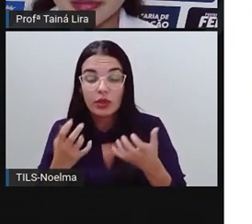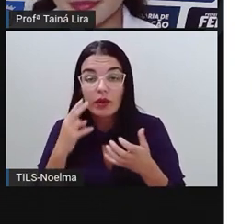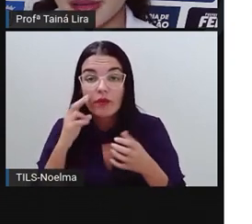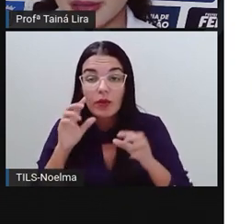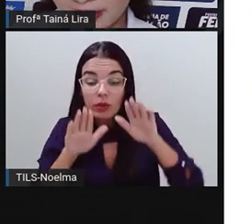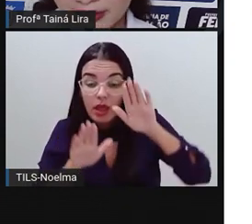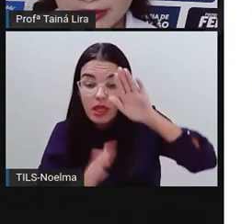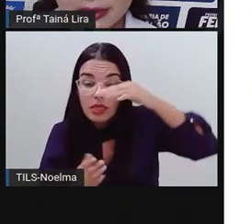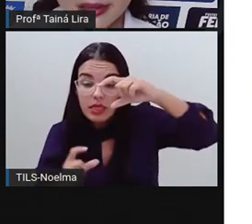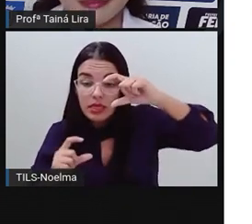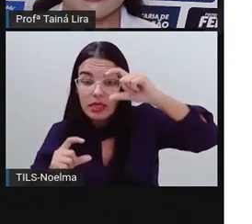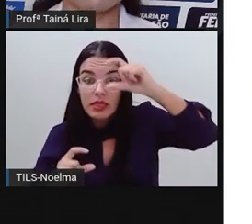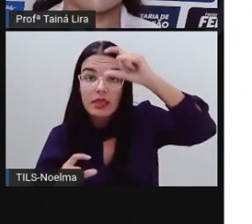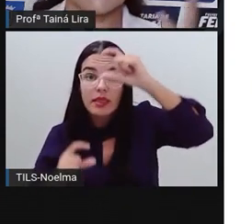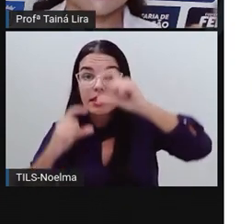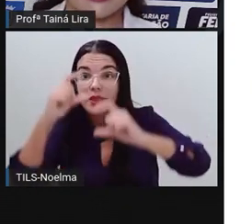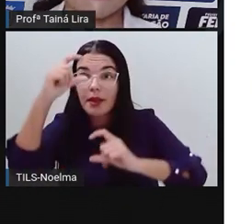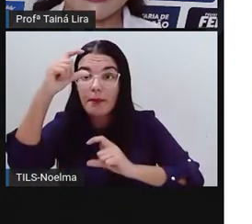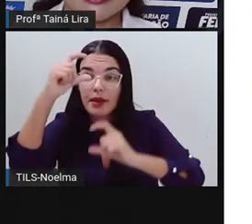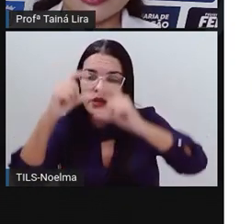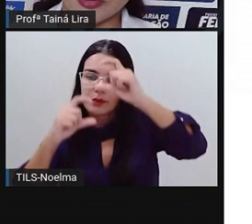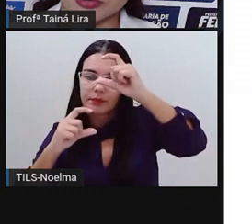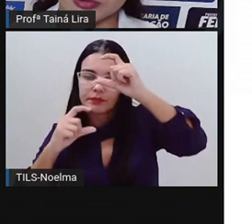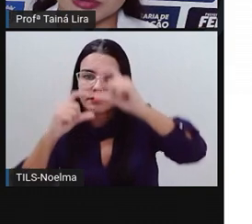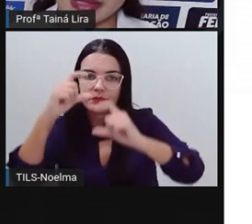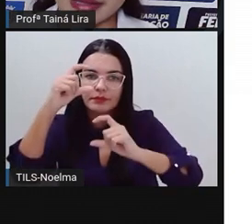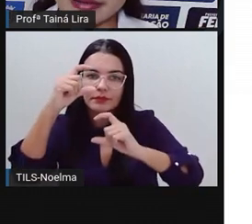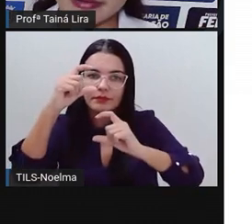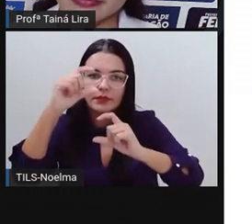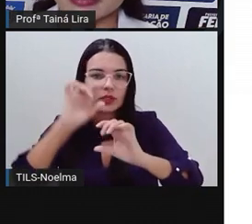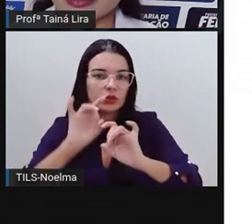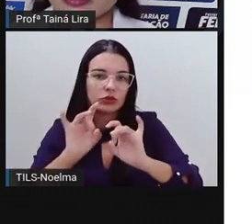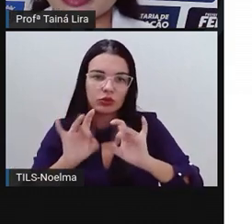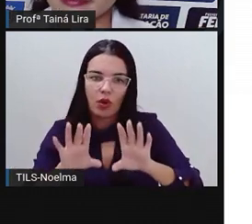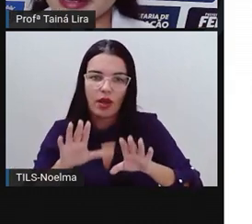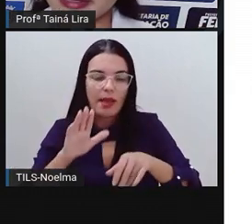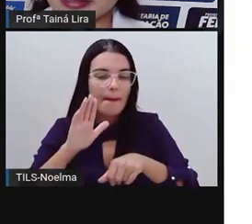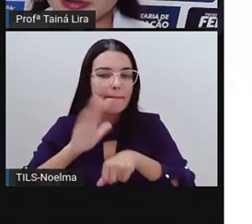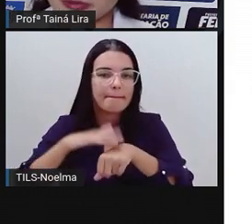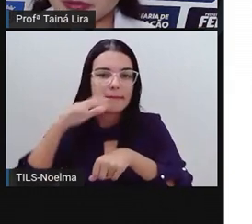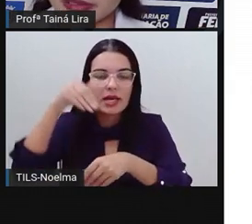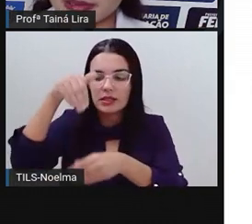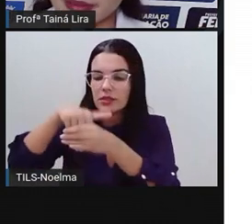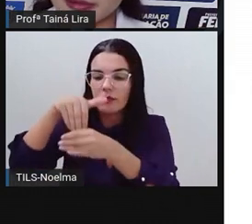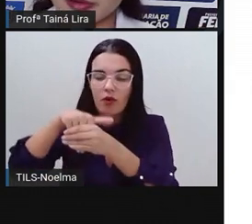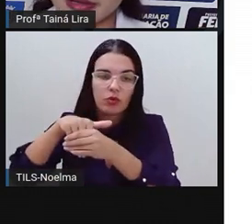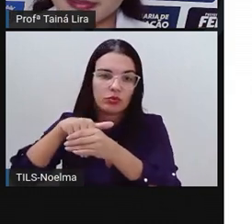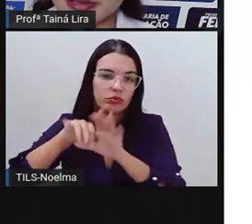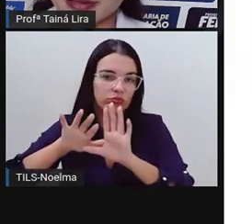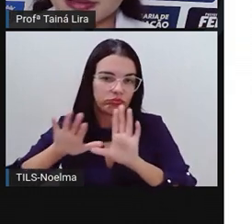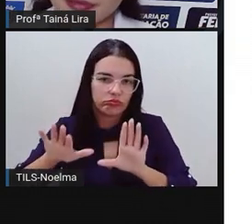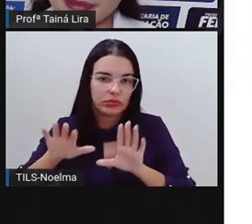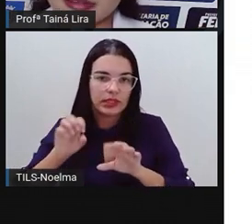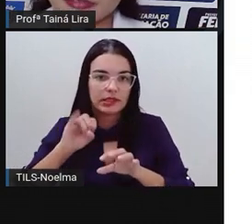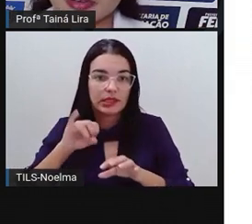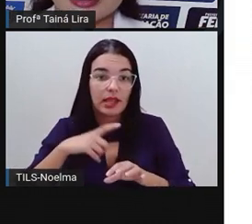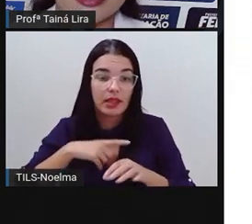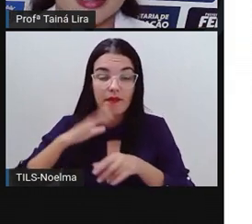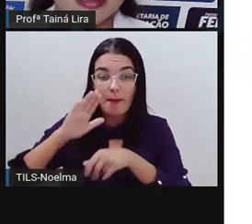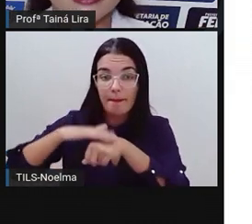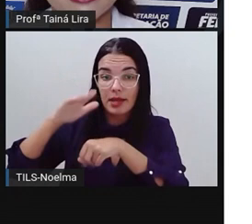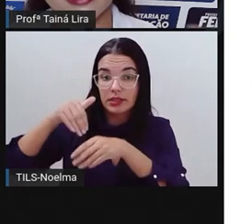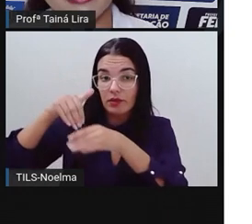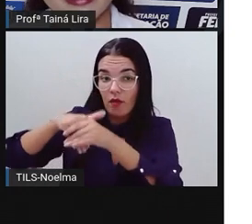o tamanho da barrinha para eu ver quem teve mais votos, tá? Então, se a barrinha da rúcula está maior, é porque ela teve mais